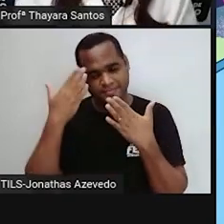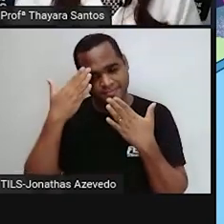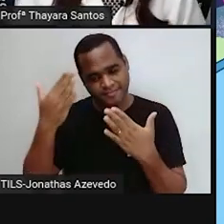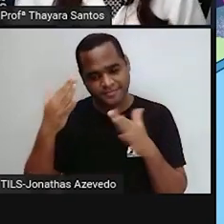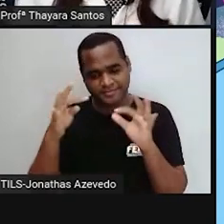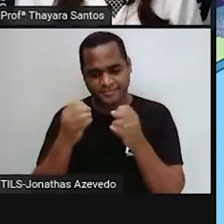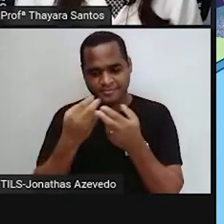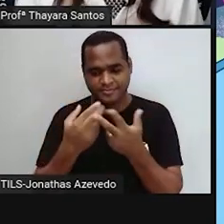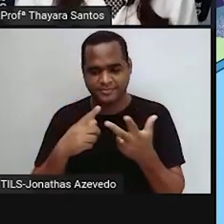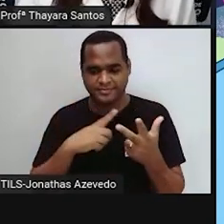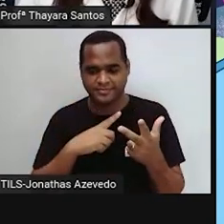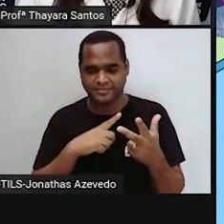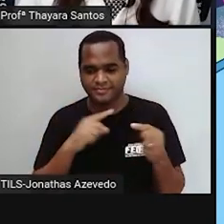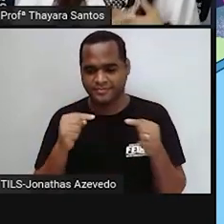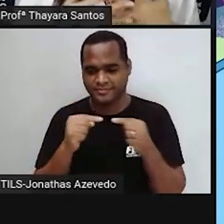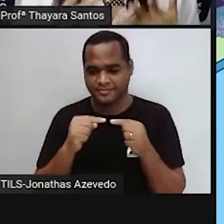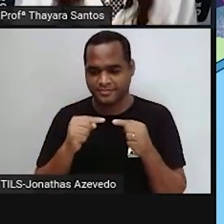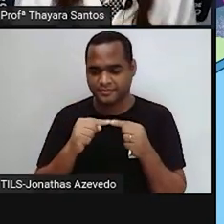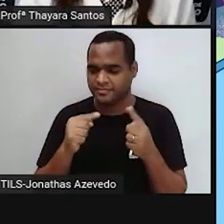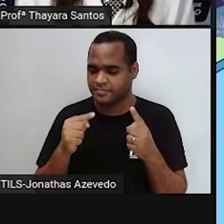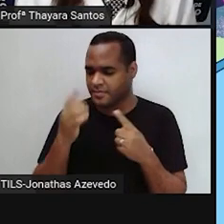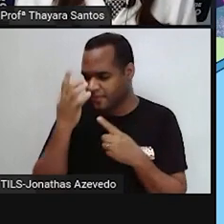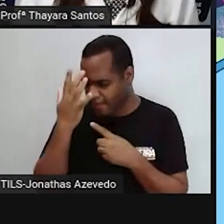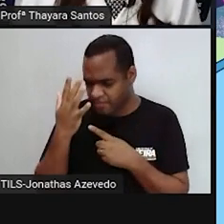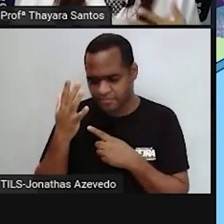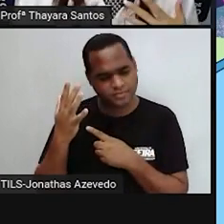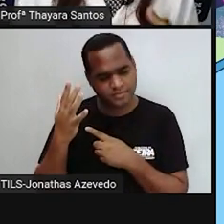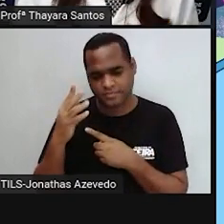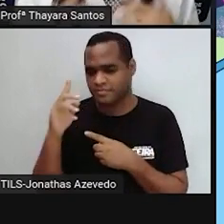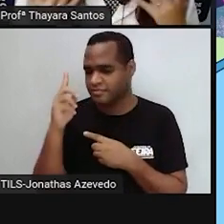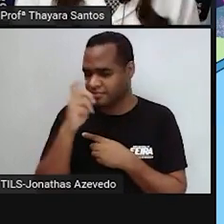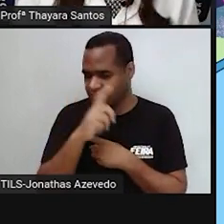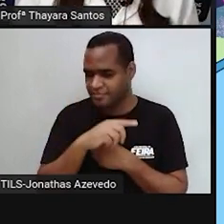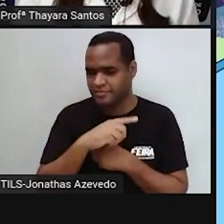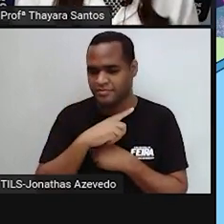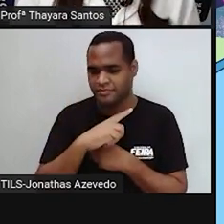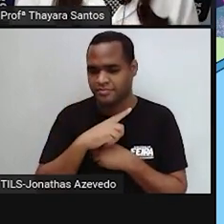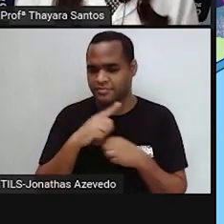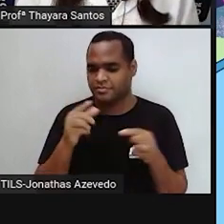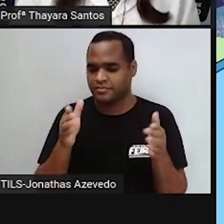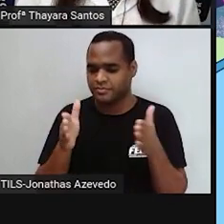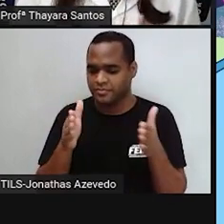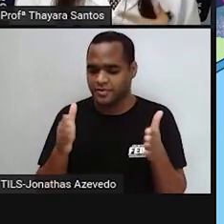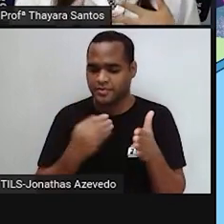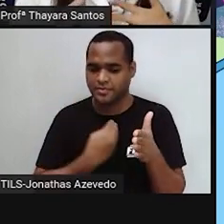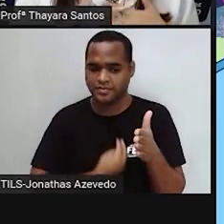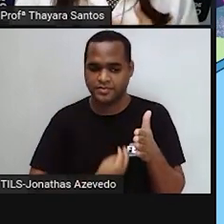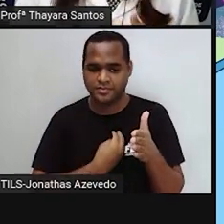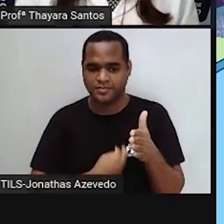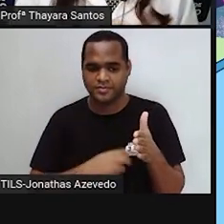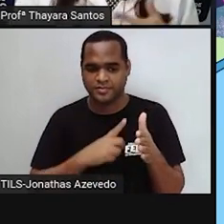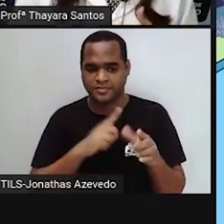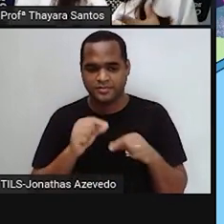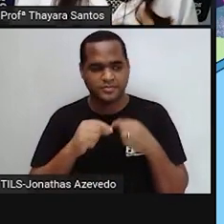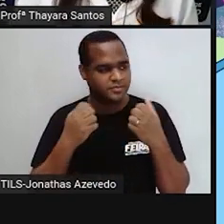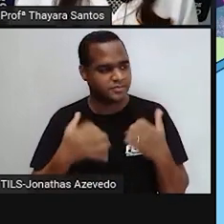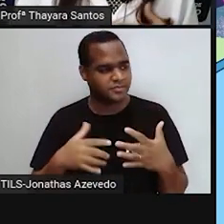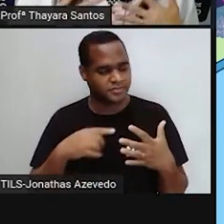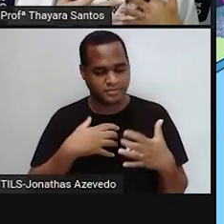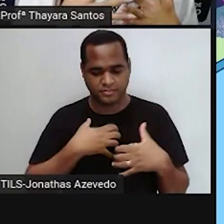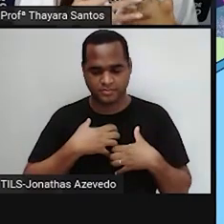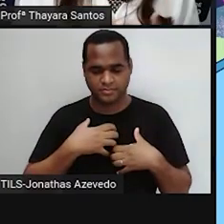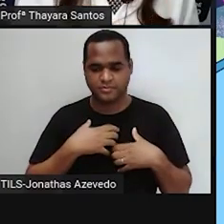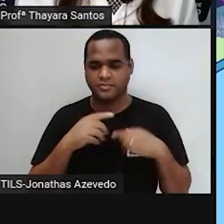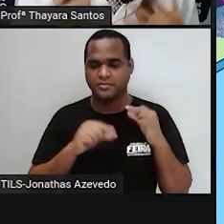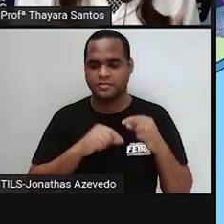continuarem com a gente. A gente sabe que não está sendo fácil para ninguém esse período do que a gente está vivendo, mas nós ficamos muito felizes